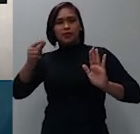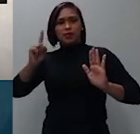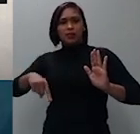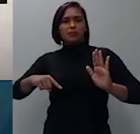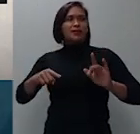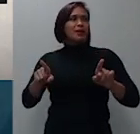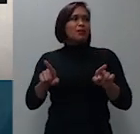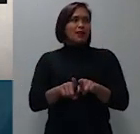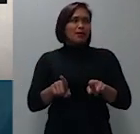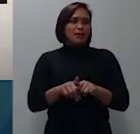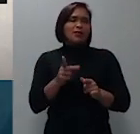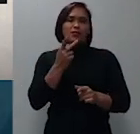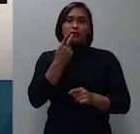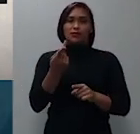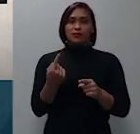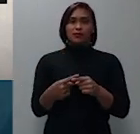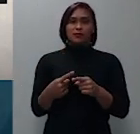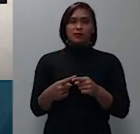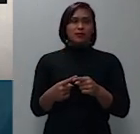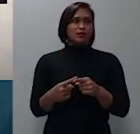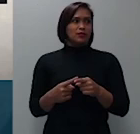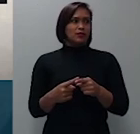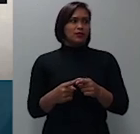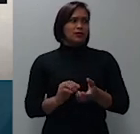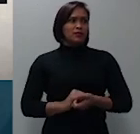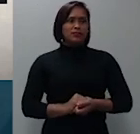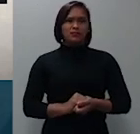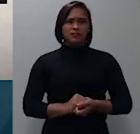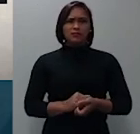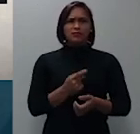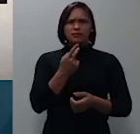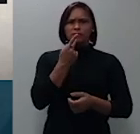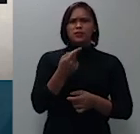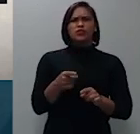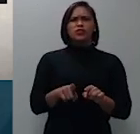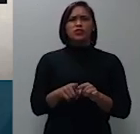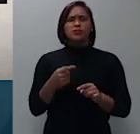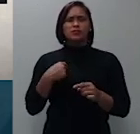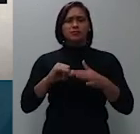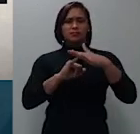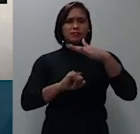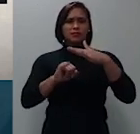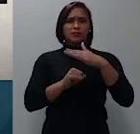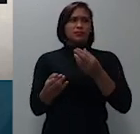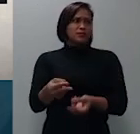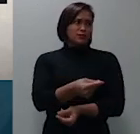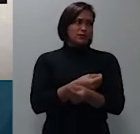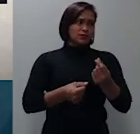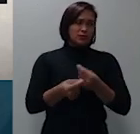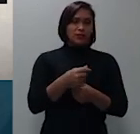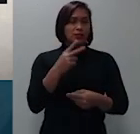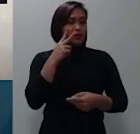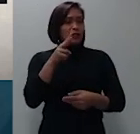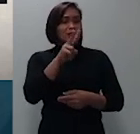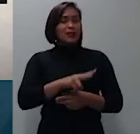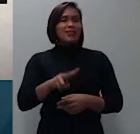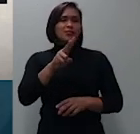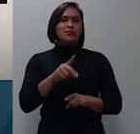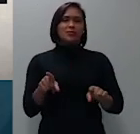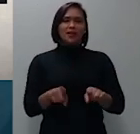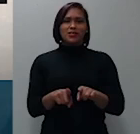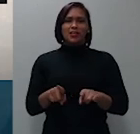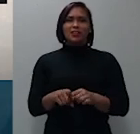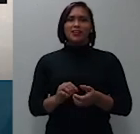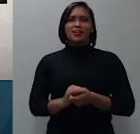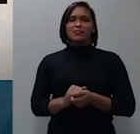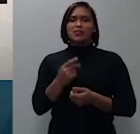com o intuito de oportunizar o pronunciamento da instituição financeira à vista da manifestação emitida pelo Banco do Bradesco as